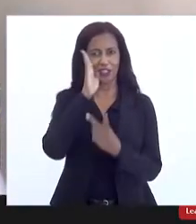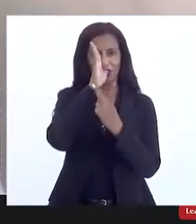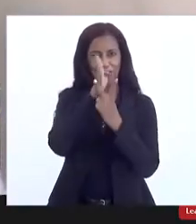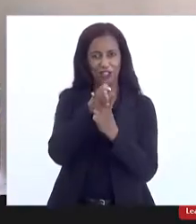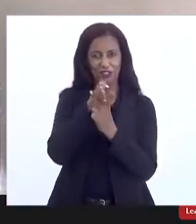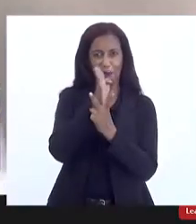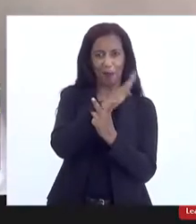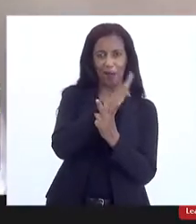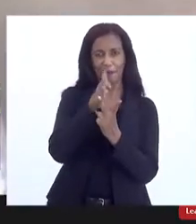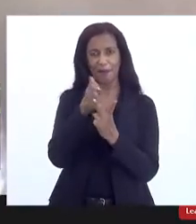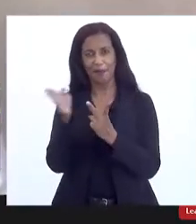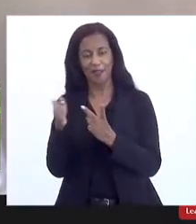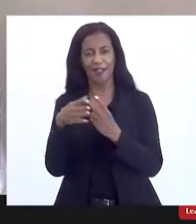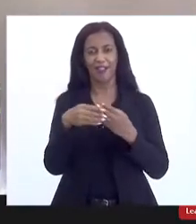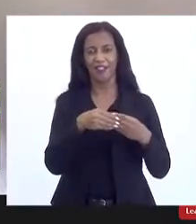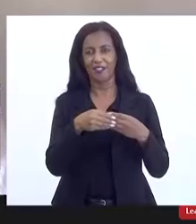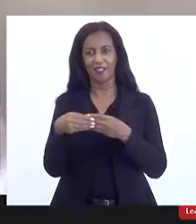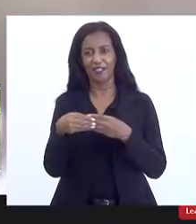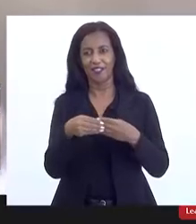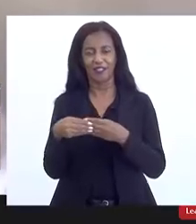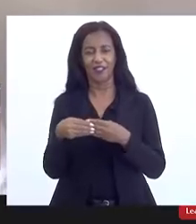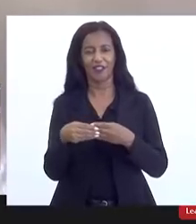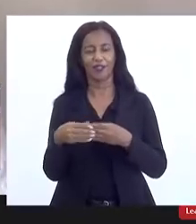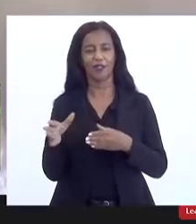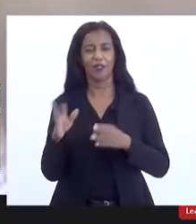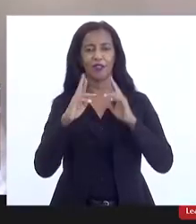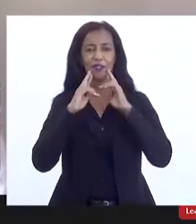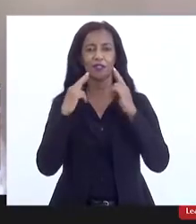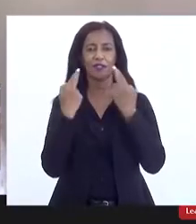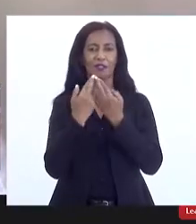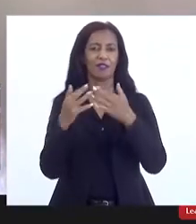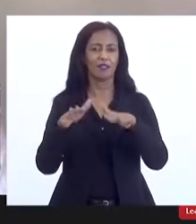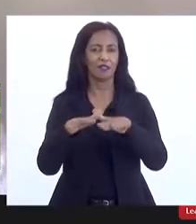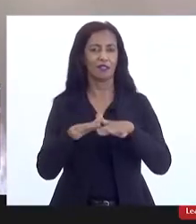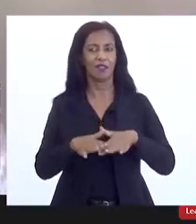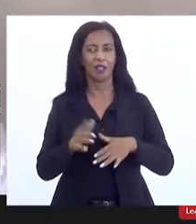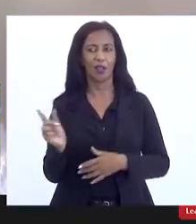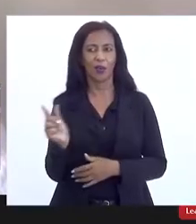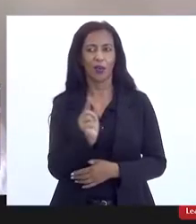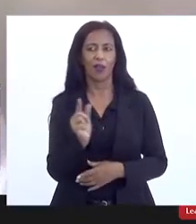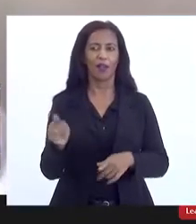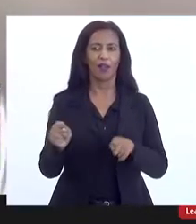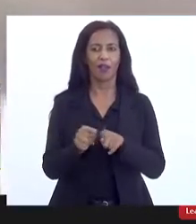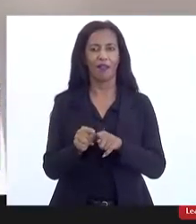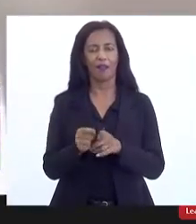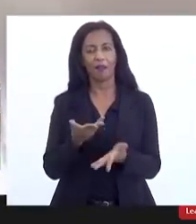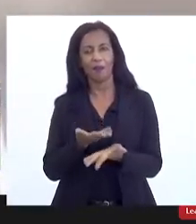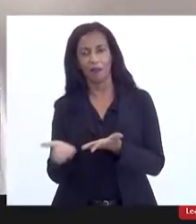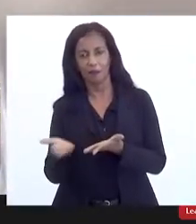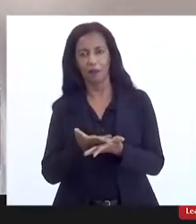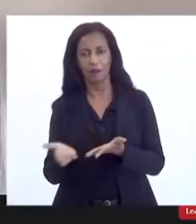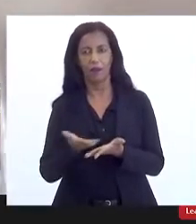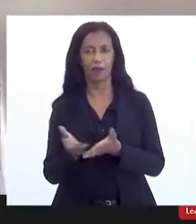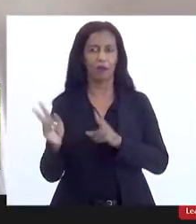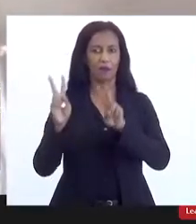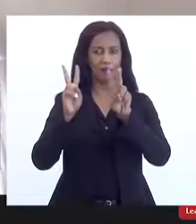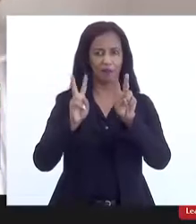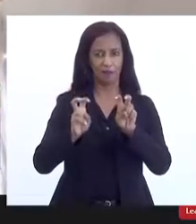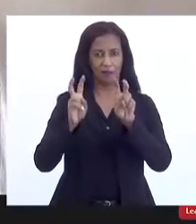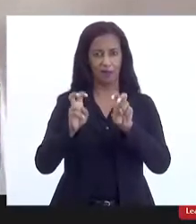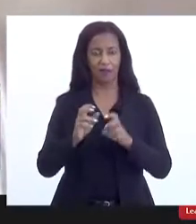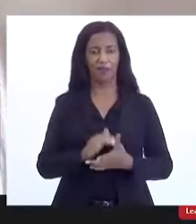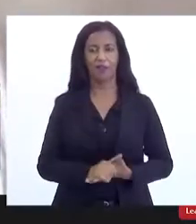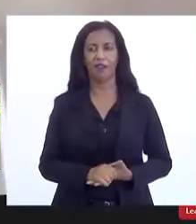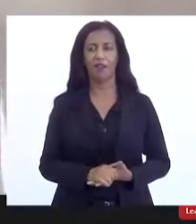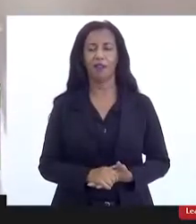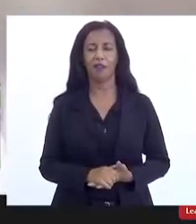a condução dessa audiência pública e um pouco também dos encaminhamentos sobre o tema no